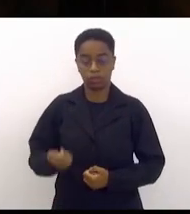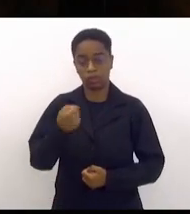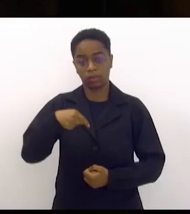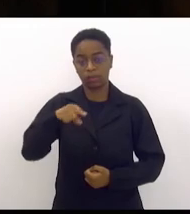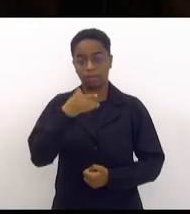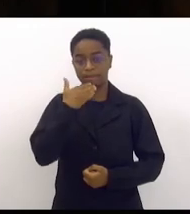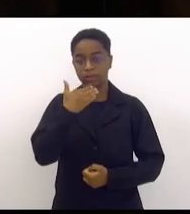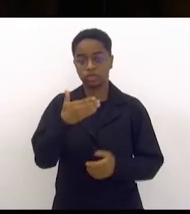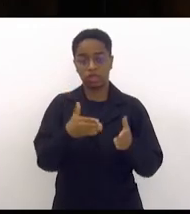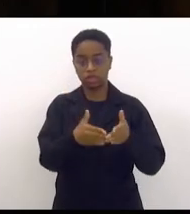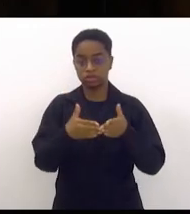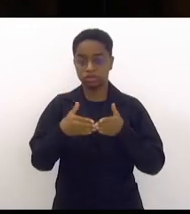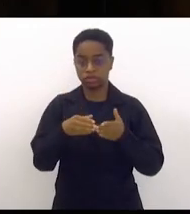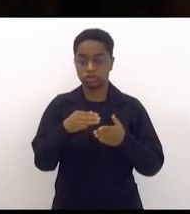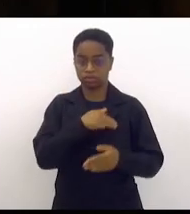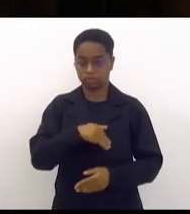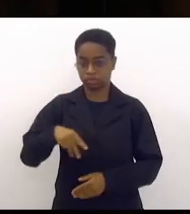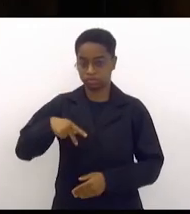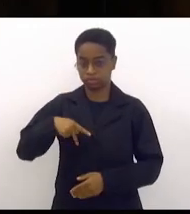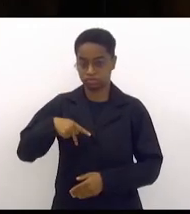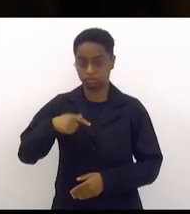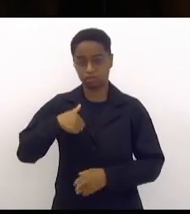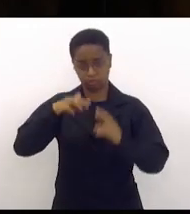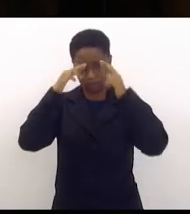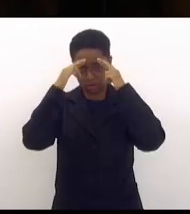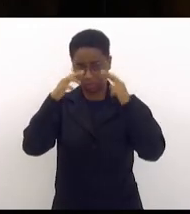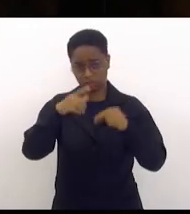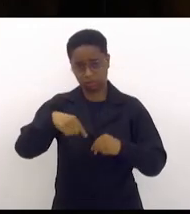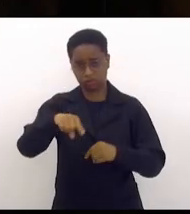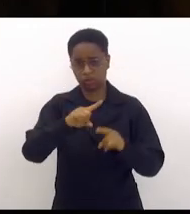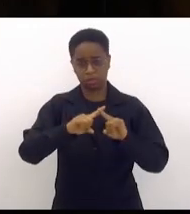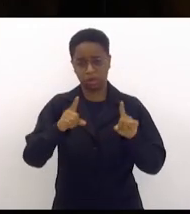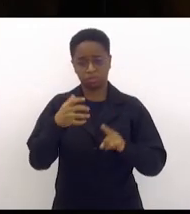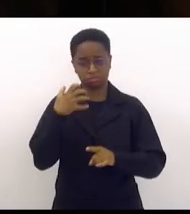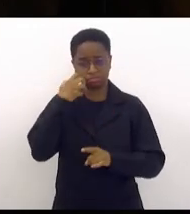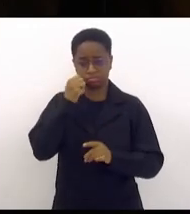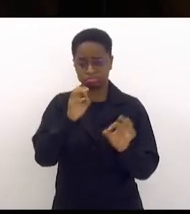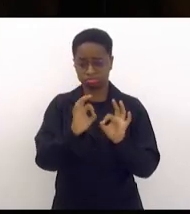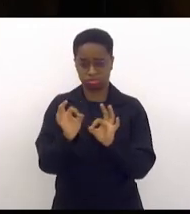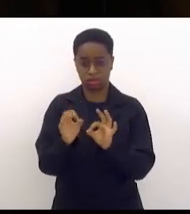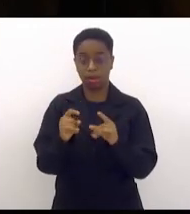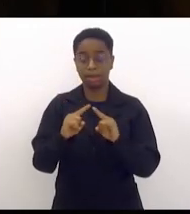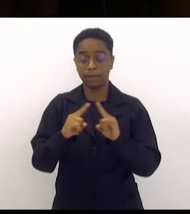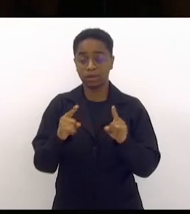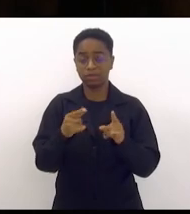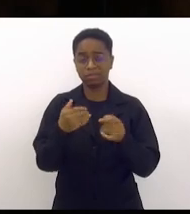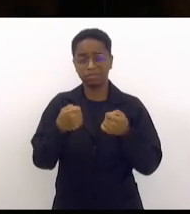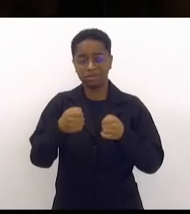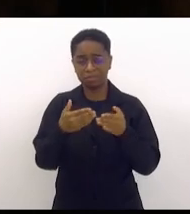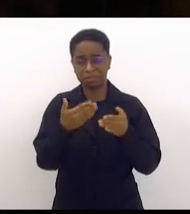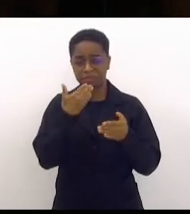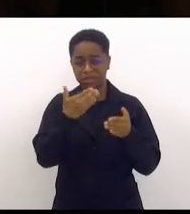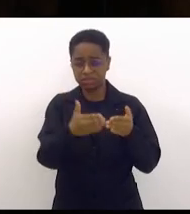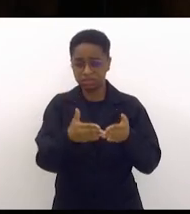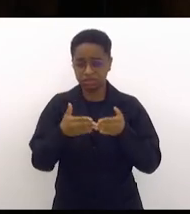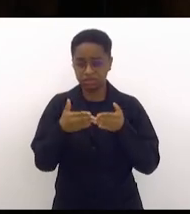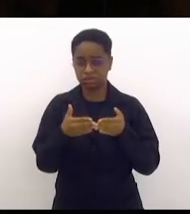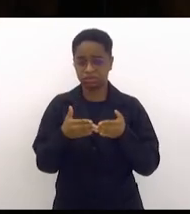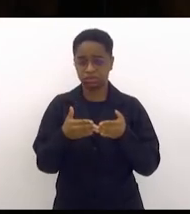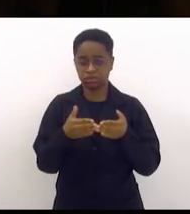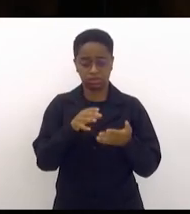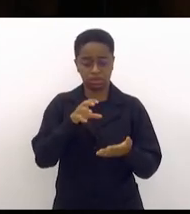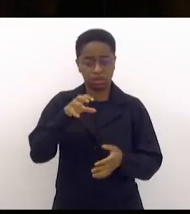ao MP com todo respeito sem nenhum constrangimento pedir licença aos